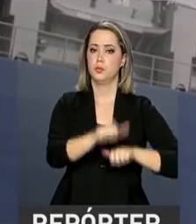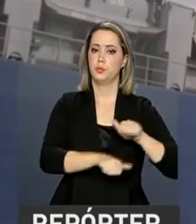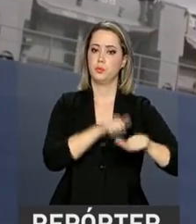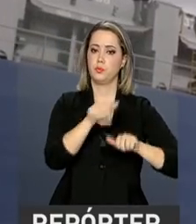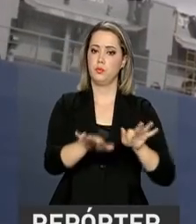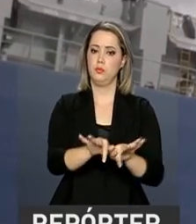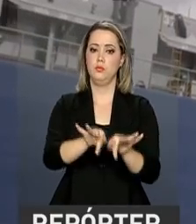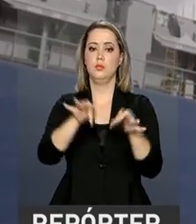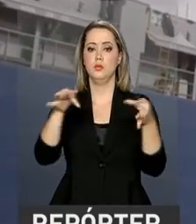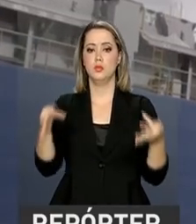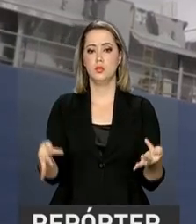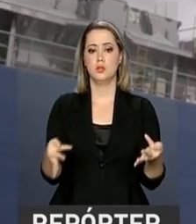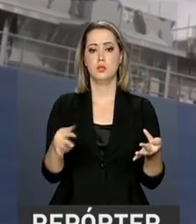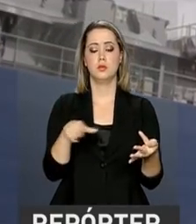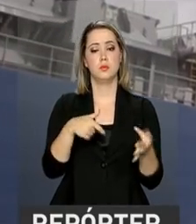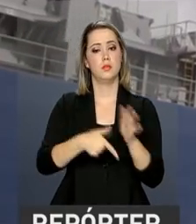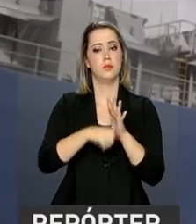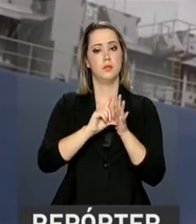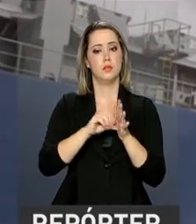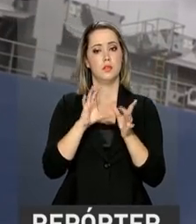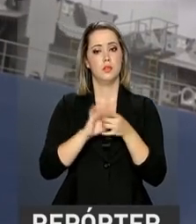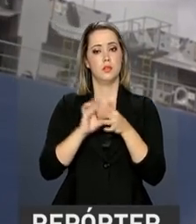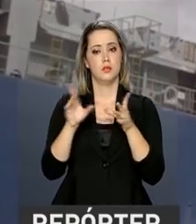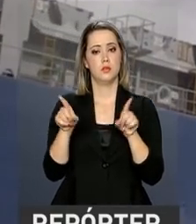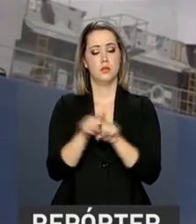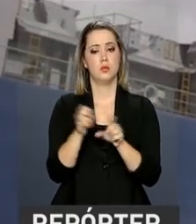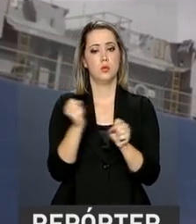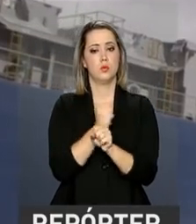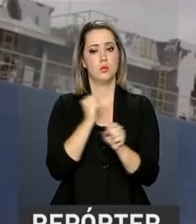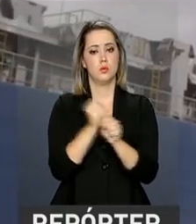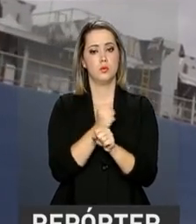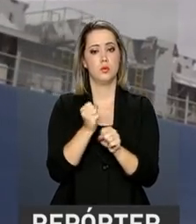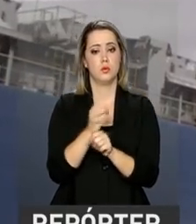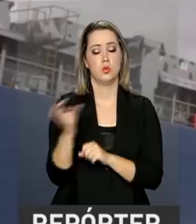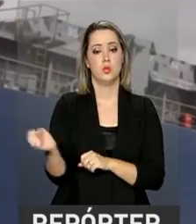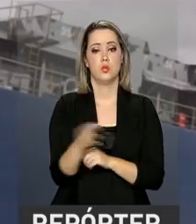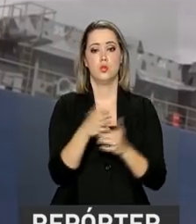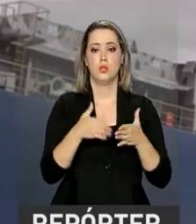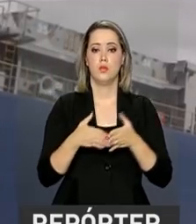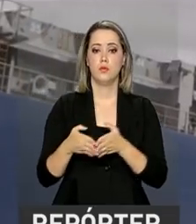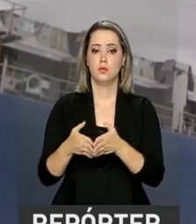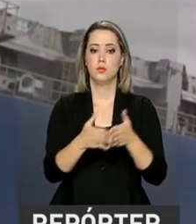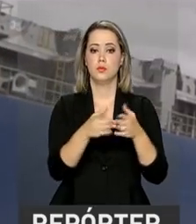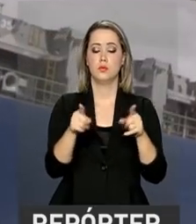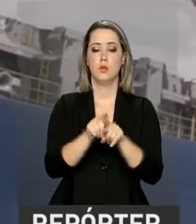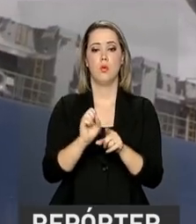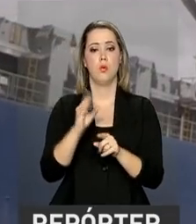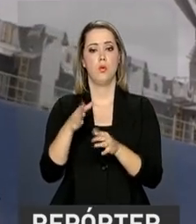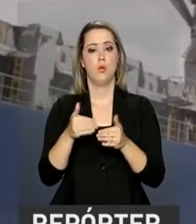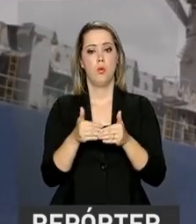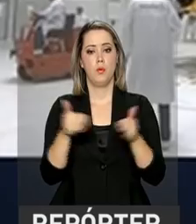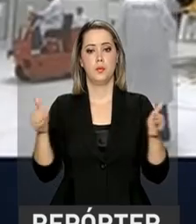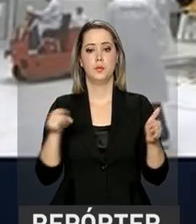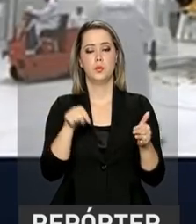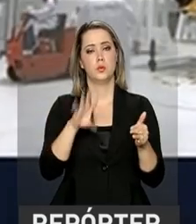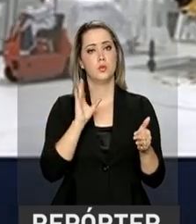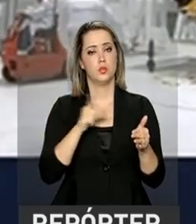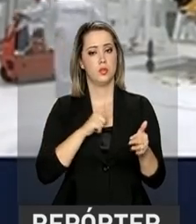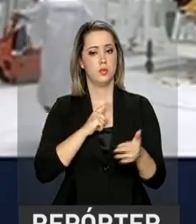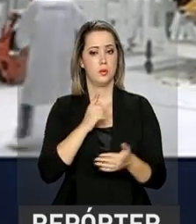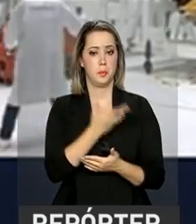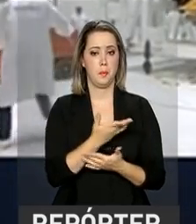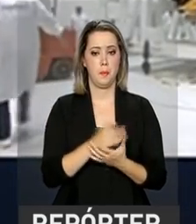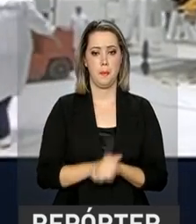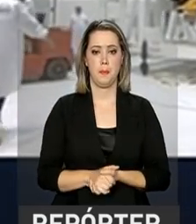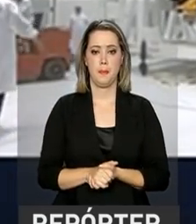desburocratizam procedimentos para autorização e construção de novos terminais privados ou ampliação dos que já existem. E os